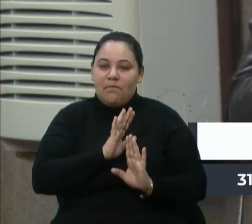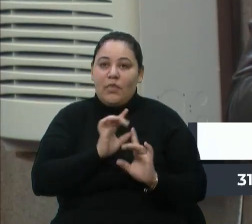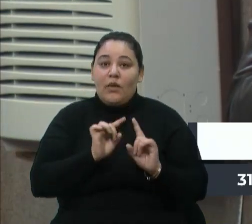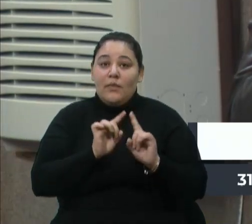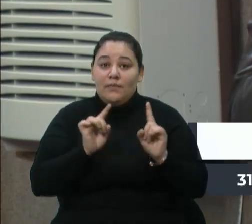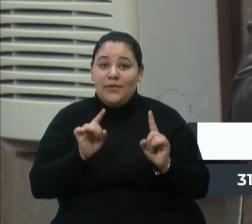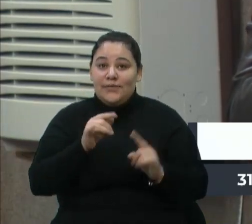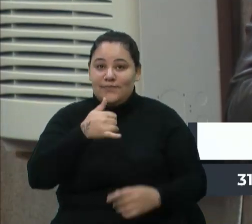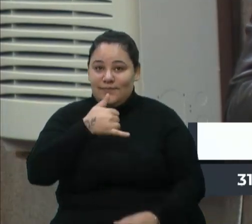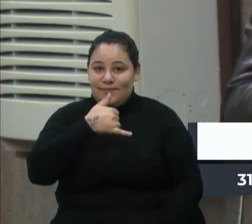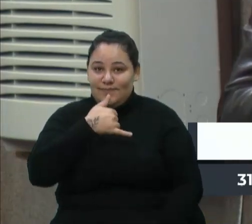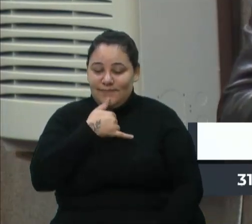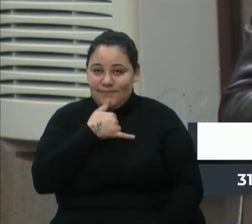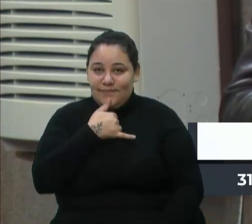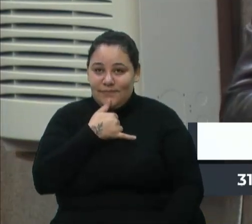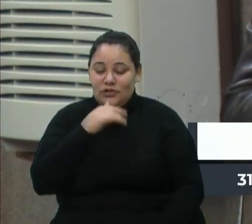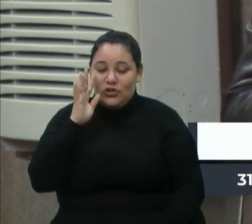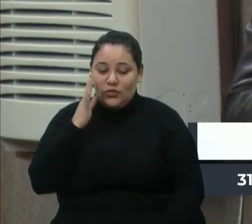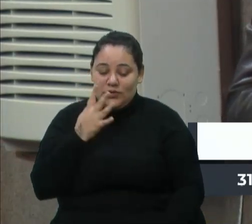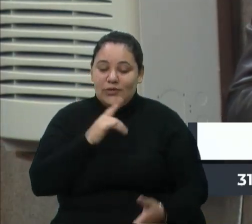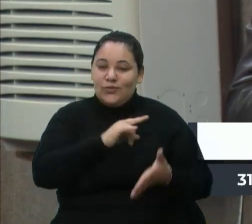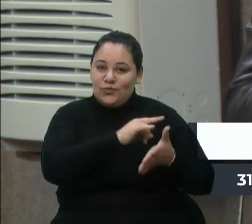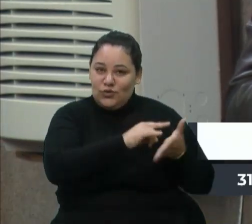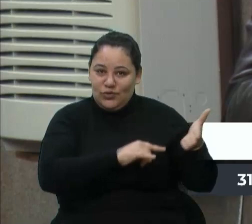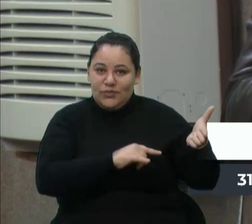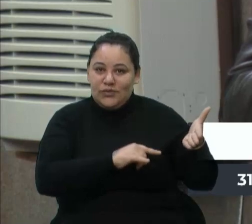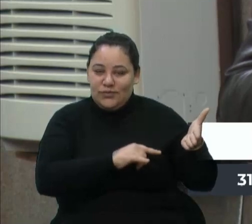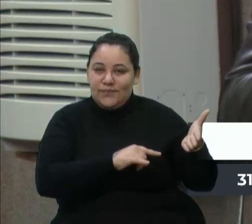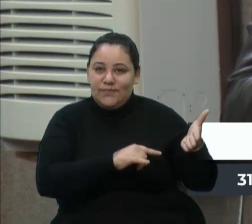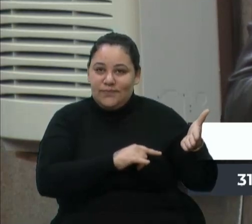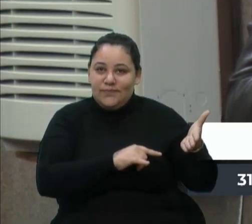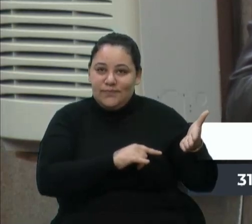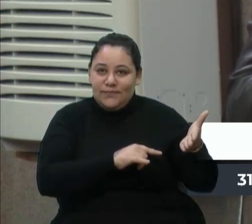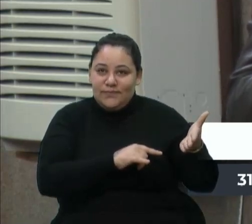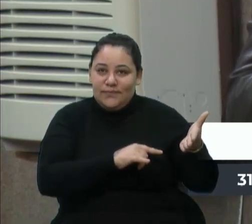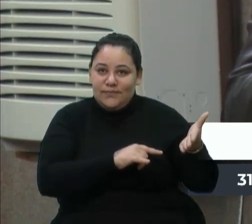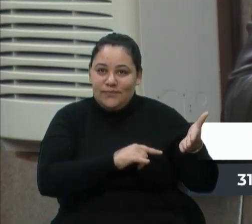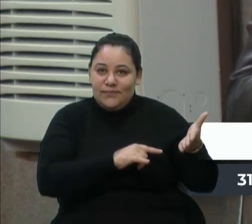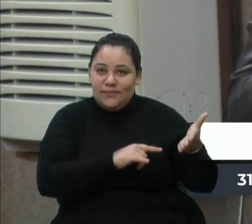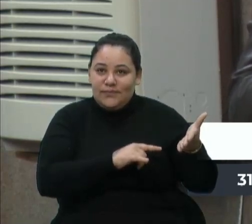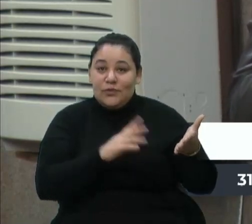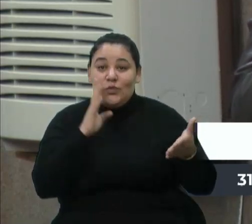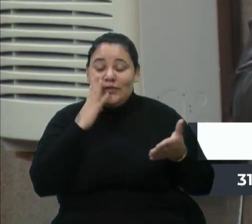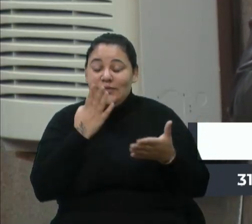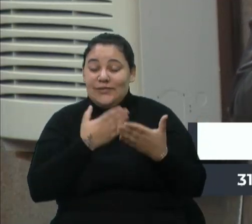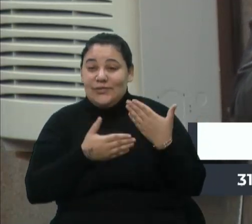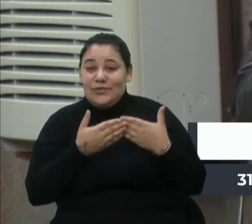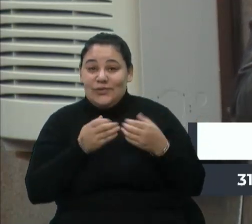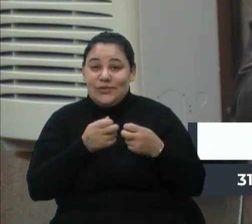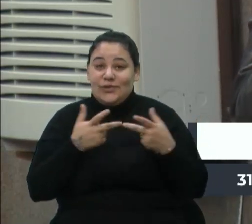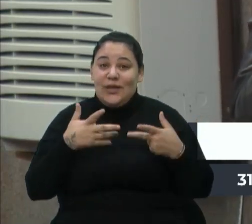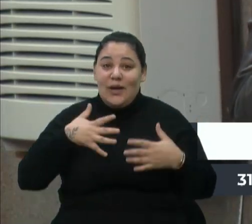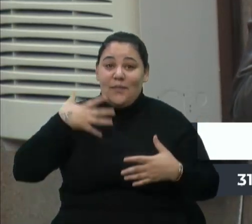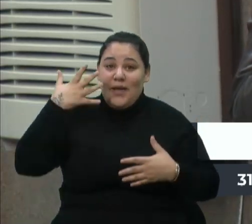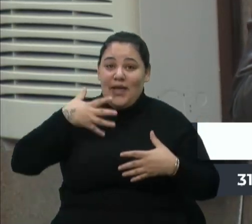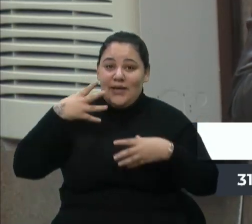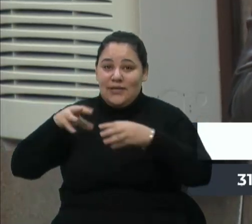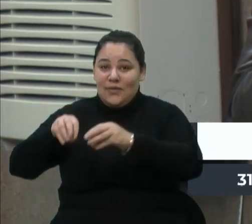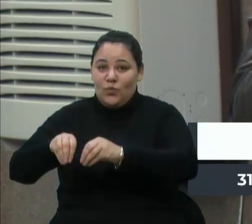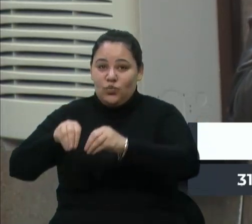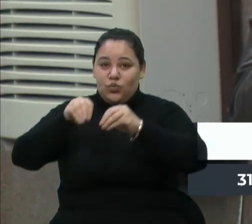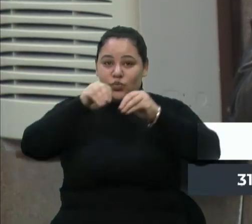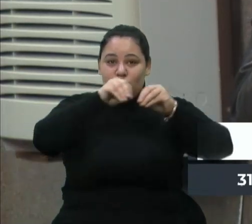Mas, infelizmente, aconteceu esse documento aí e, enfim, aconteceu tudo o que aconteceu, sendo a palestra transferida.